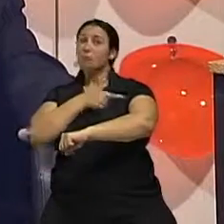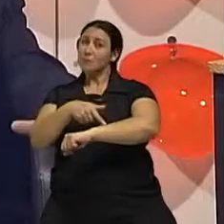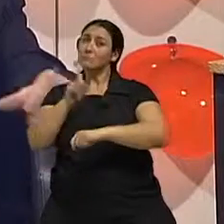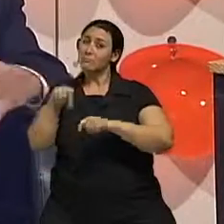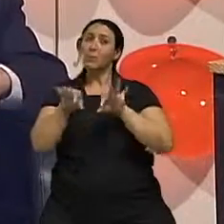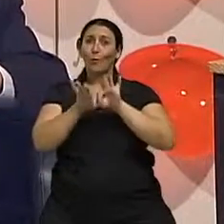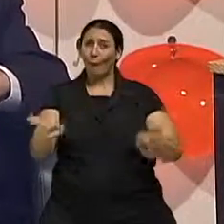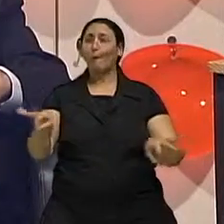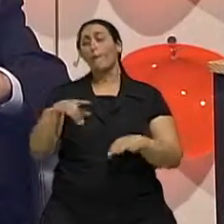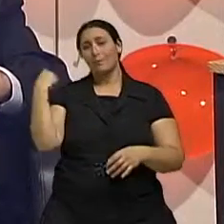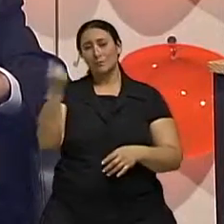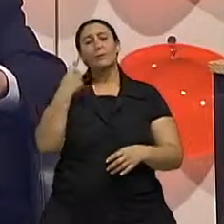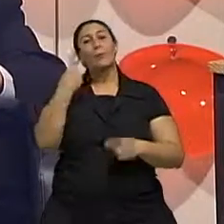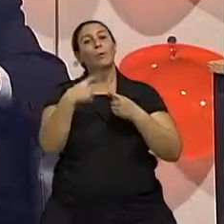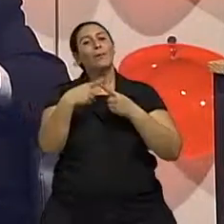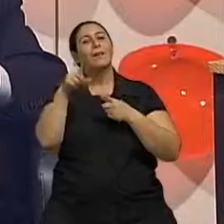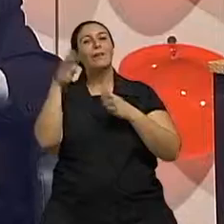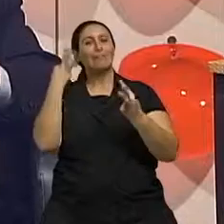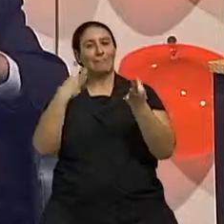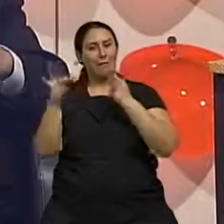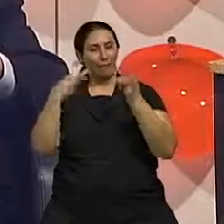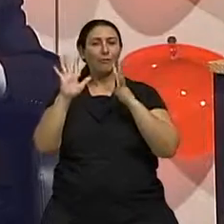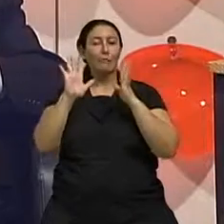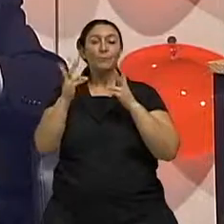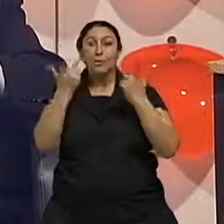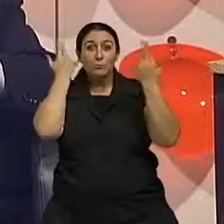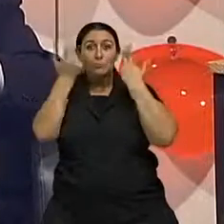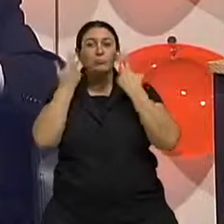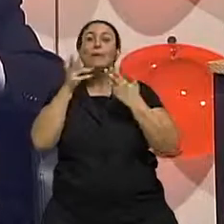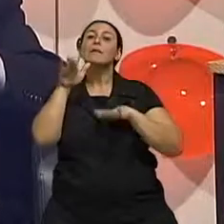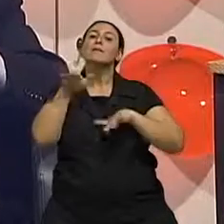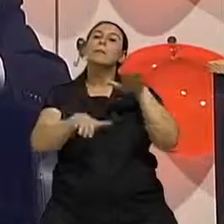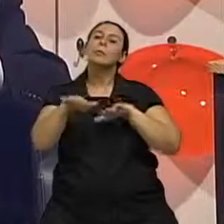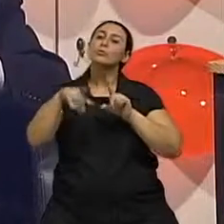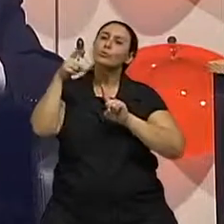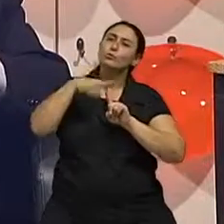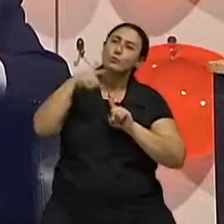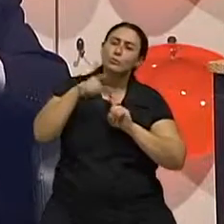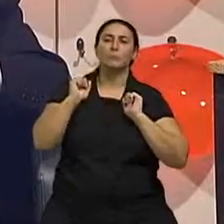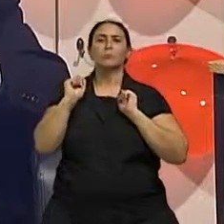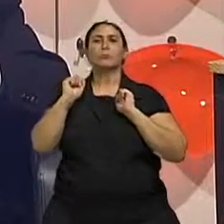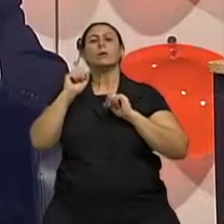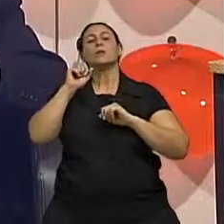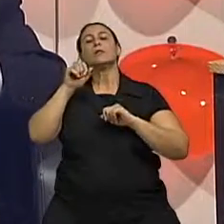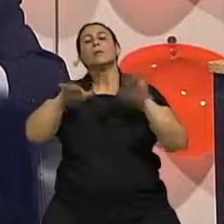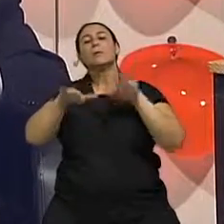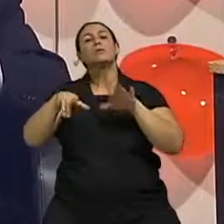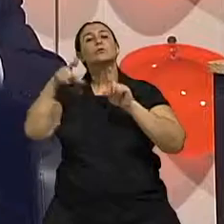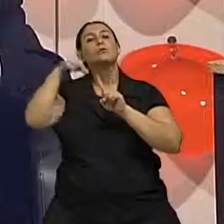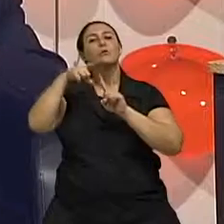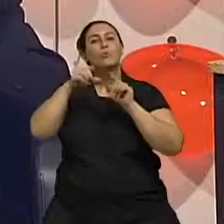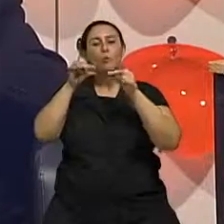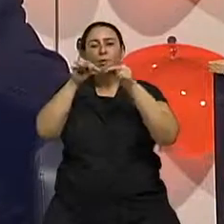claro, que da técnica cirúrgica influi o tipo de cirurgia, o tipo de fio, o